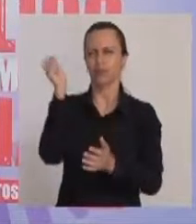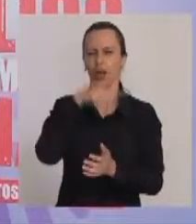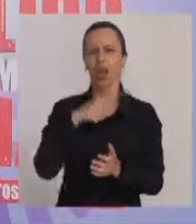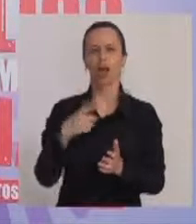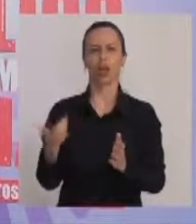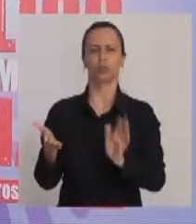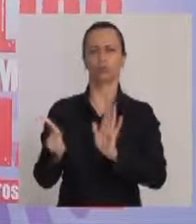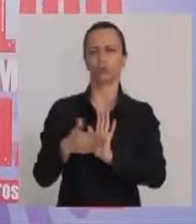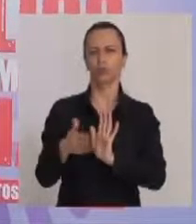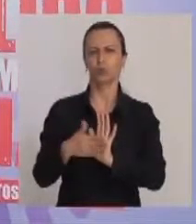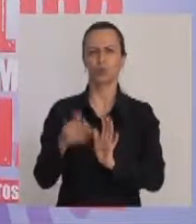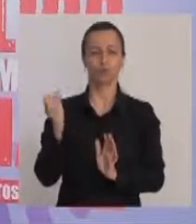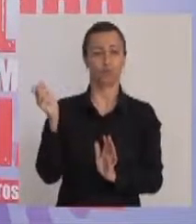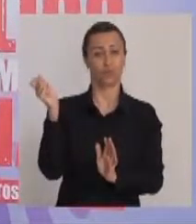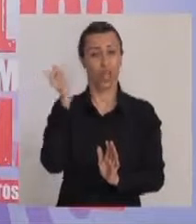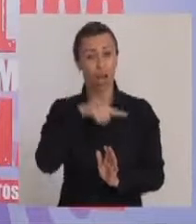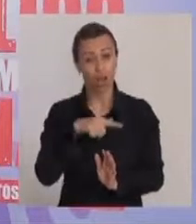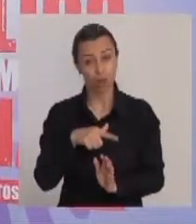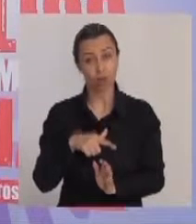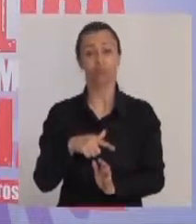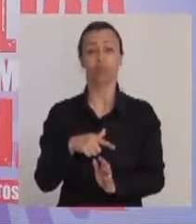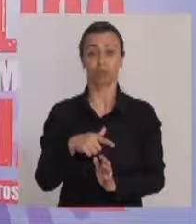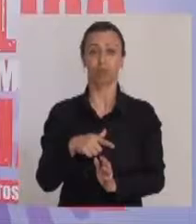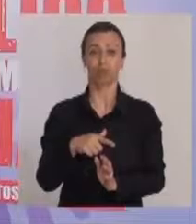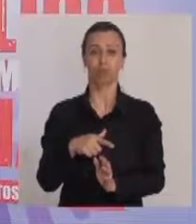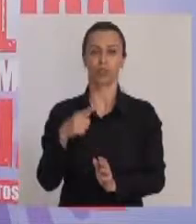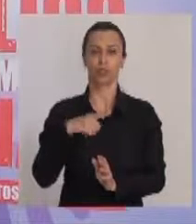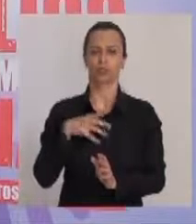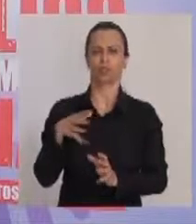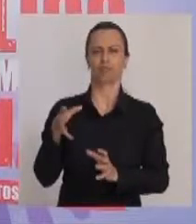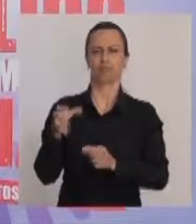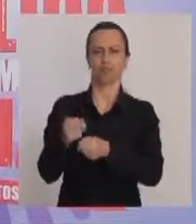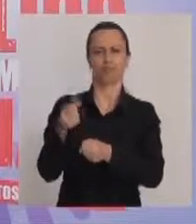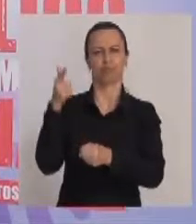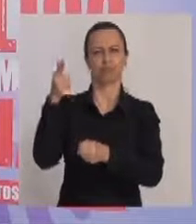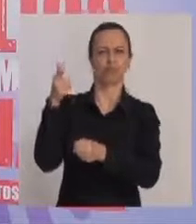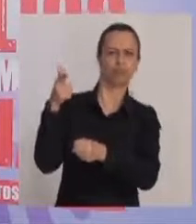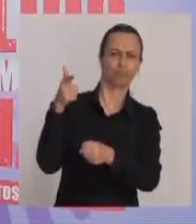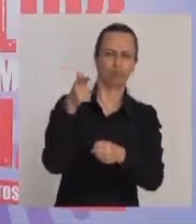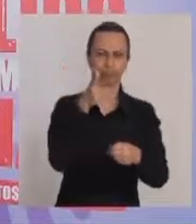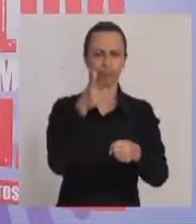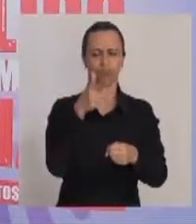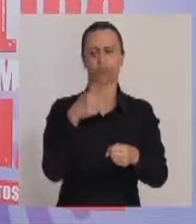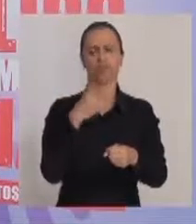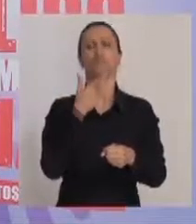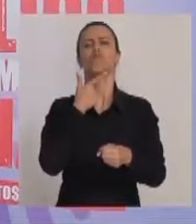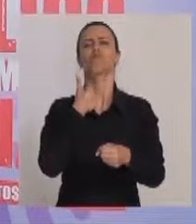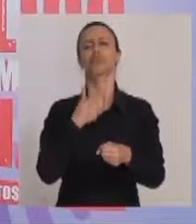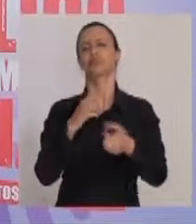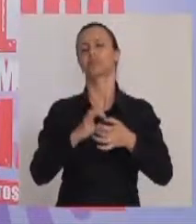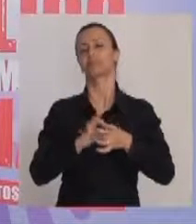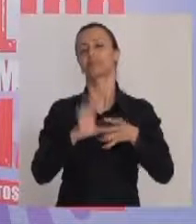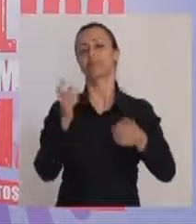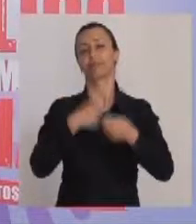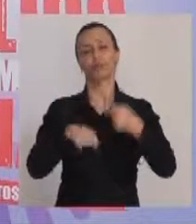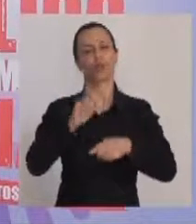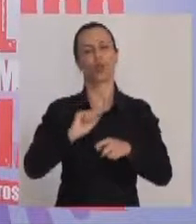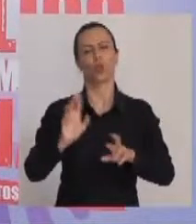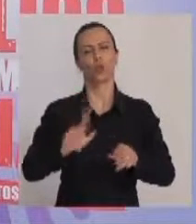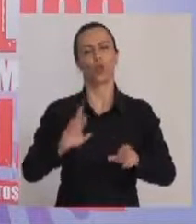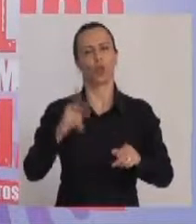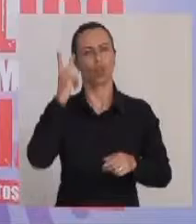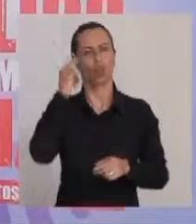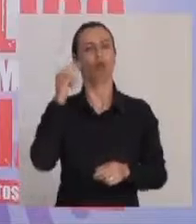falsa propostas falsas e acabam levando essas pessoas para os